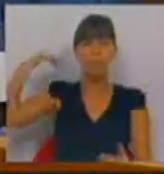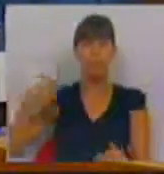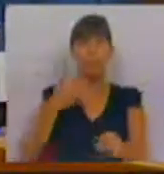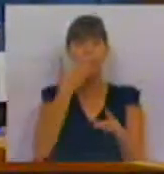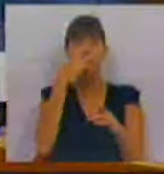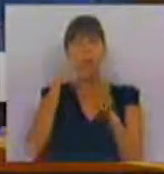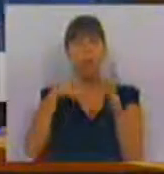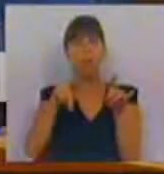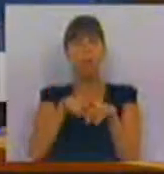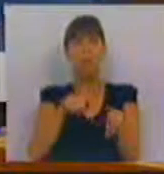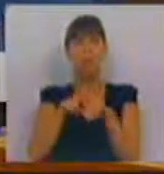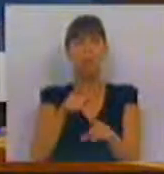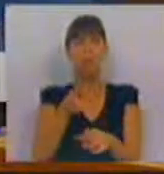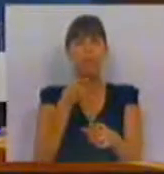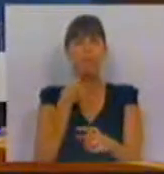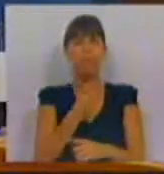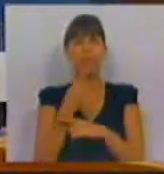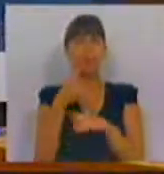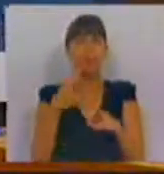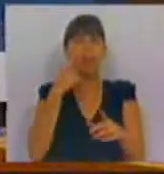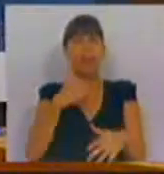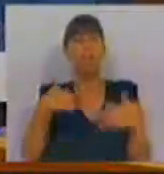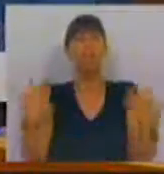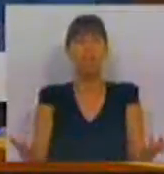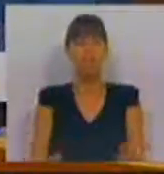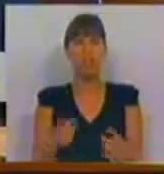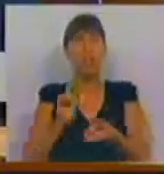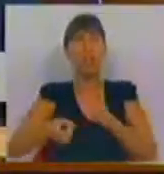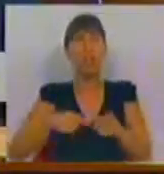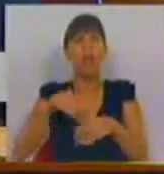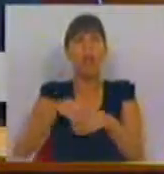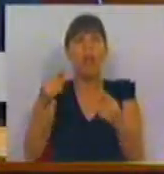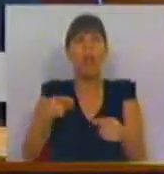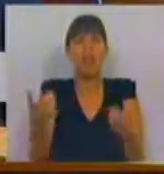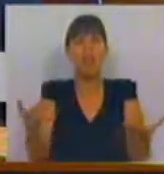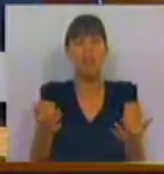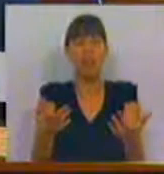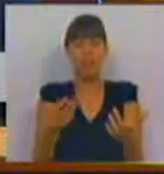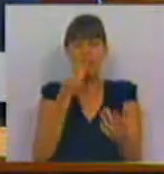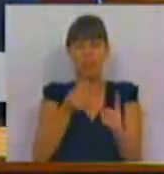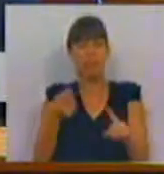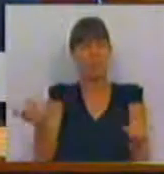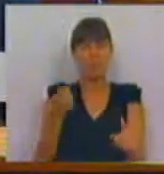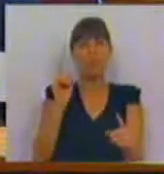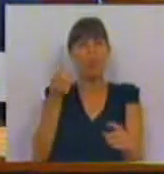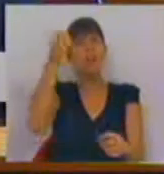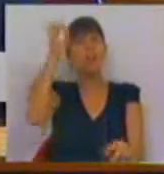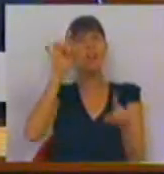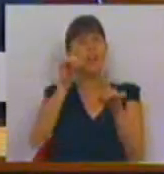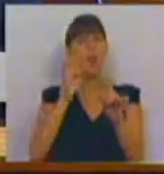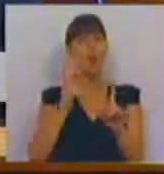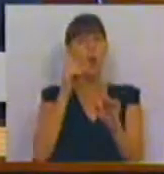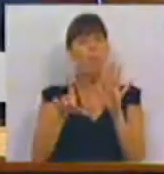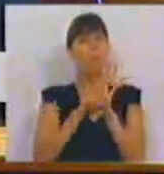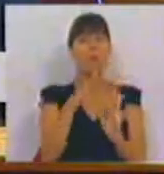classificada como política de apedrejamento. Veja o que isto tem realmente de decoroso. Esquecendo-se que já